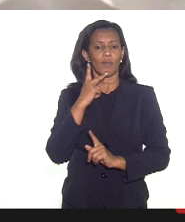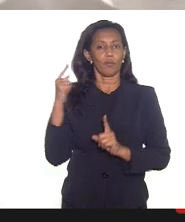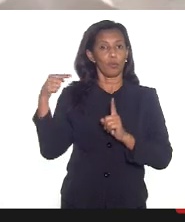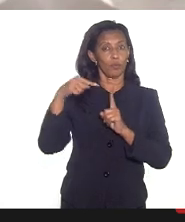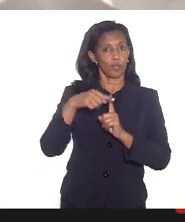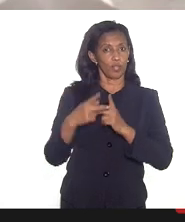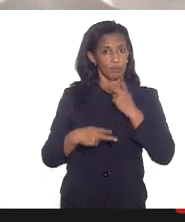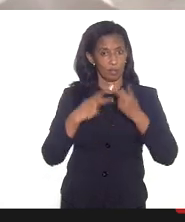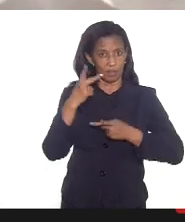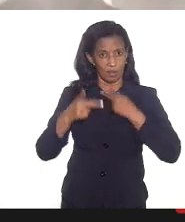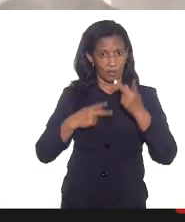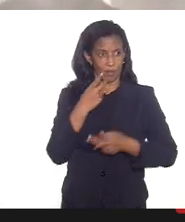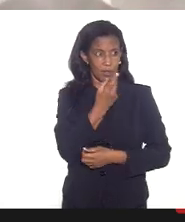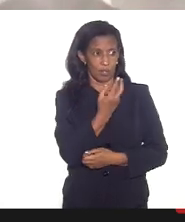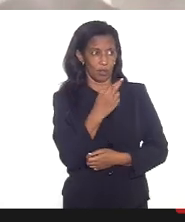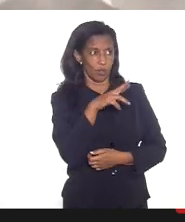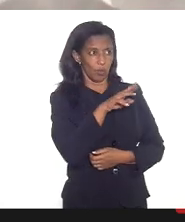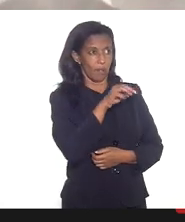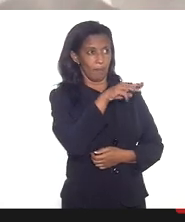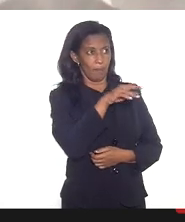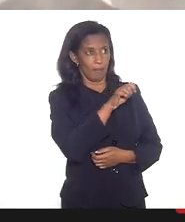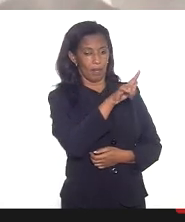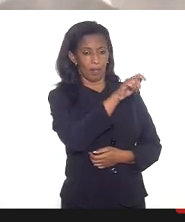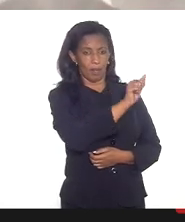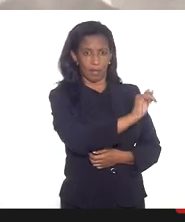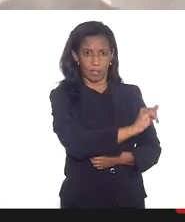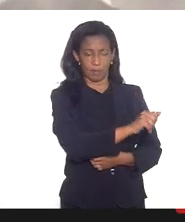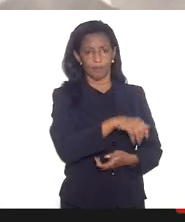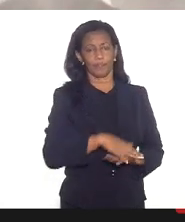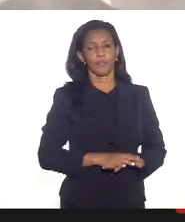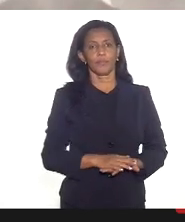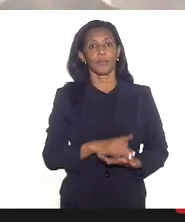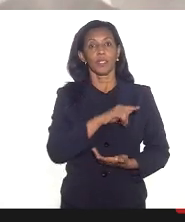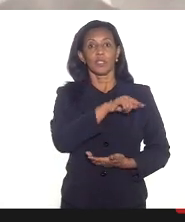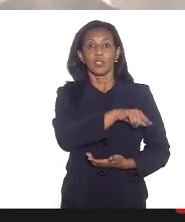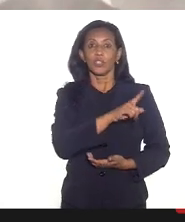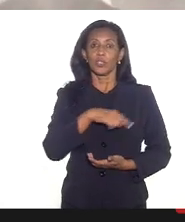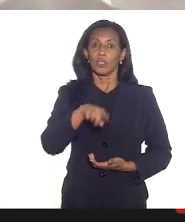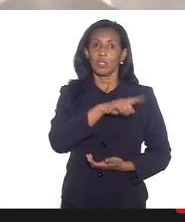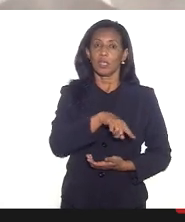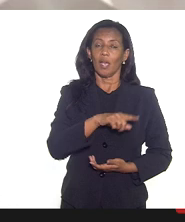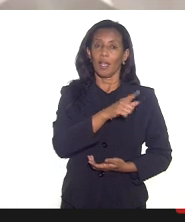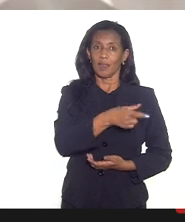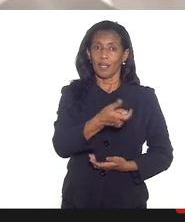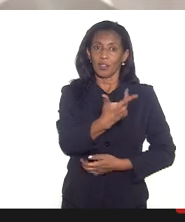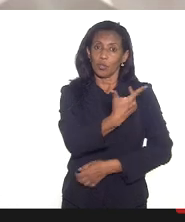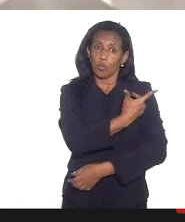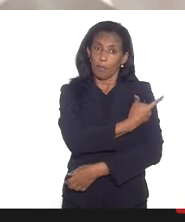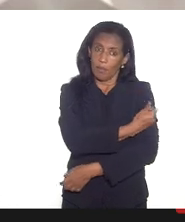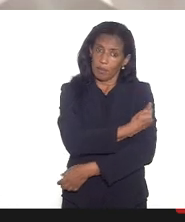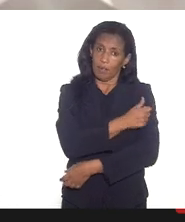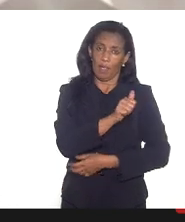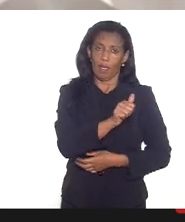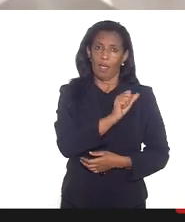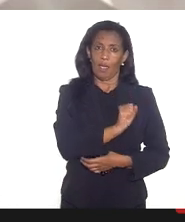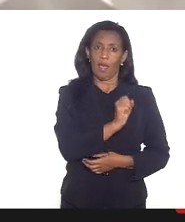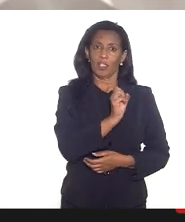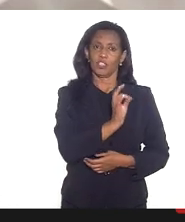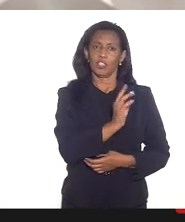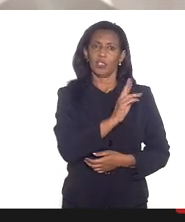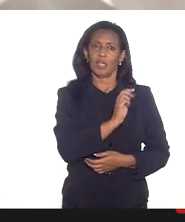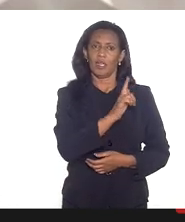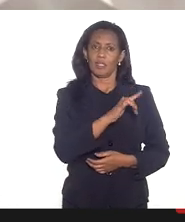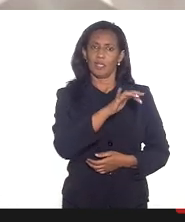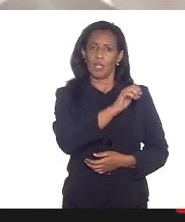da fala da doutora Melania de que aquelas que tenham tomado a vacina AstraZeneca